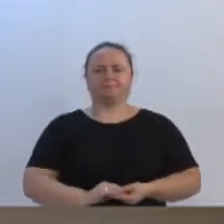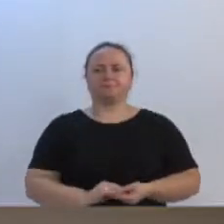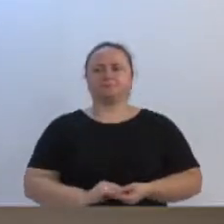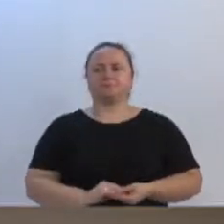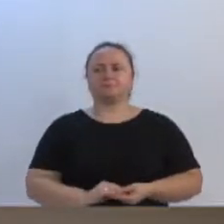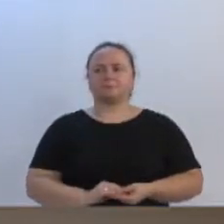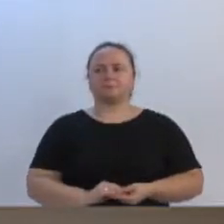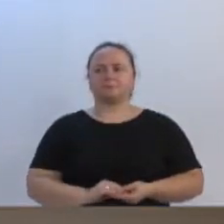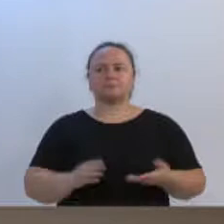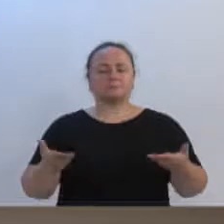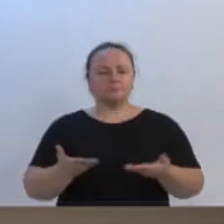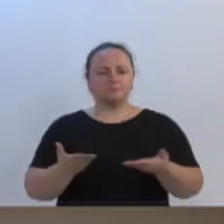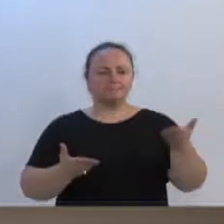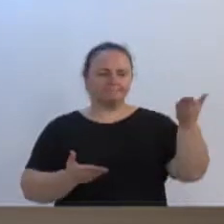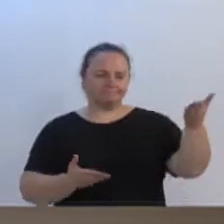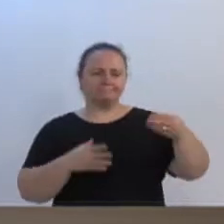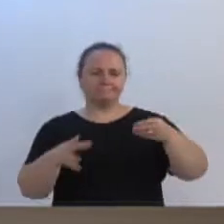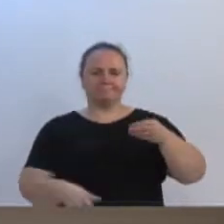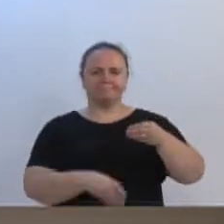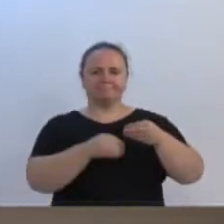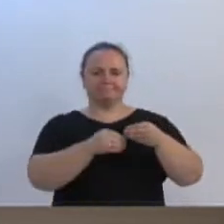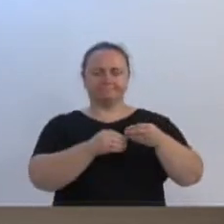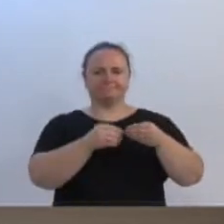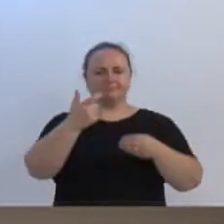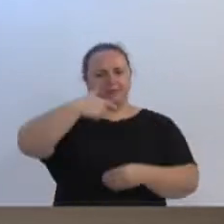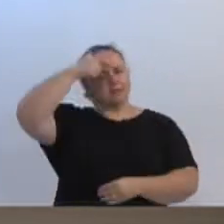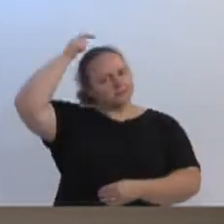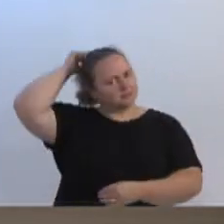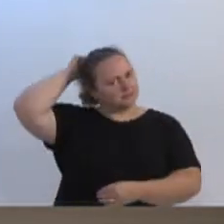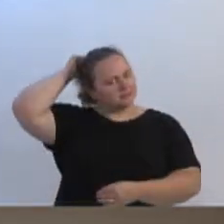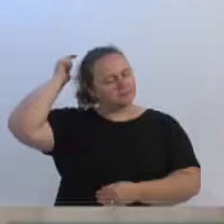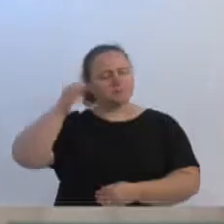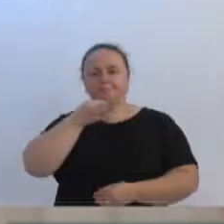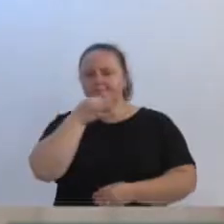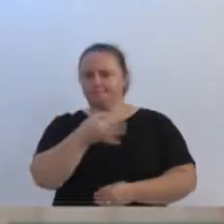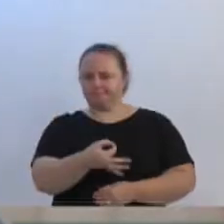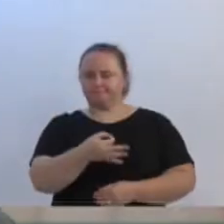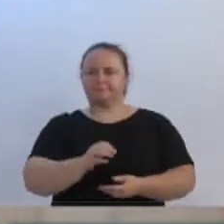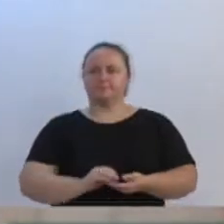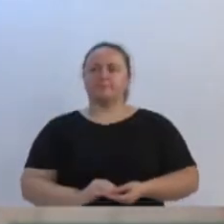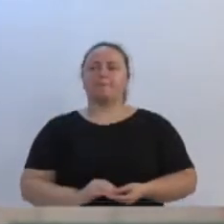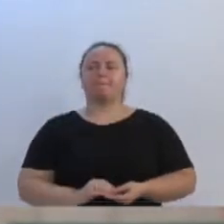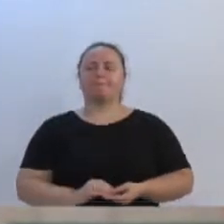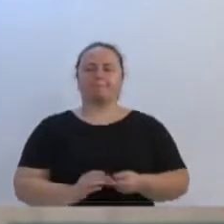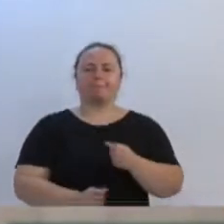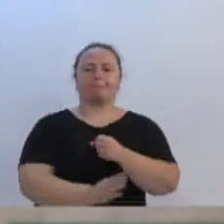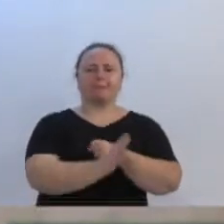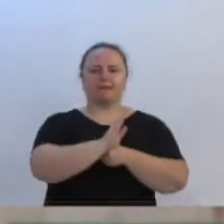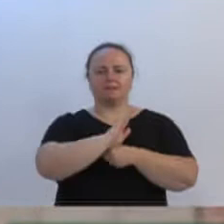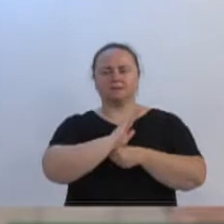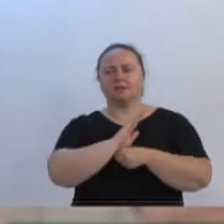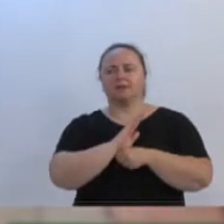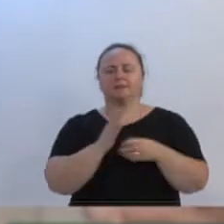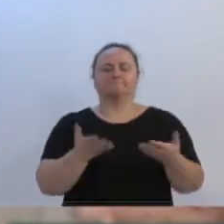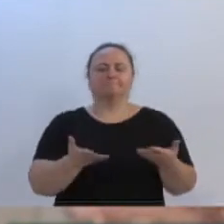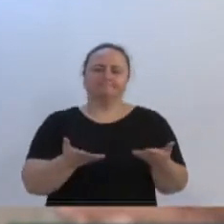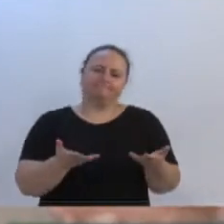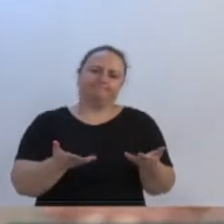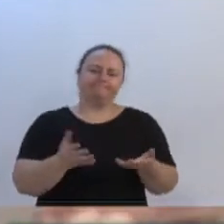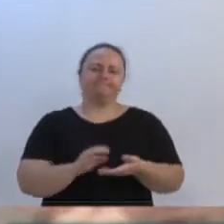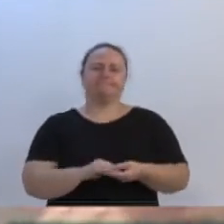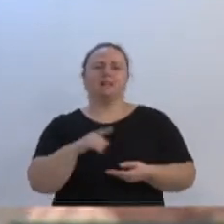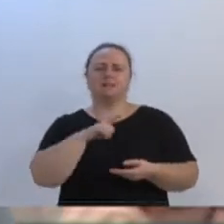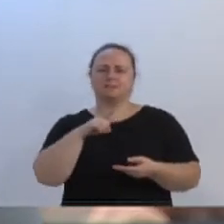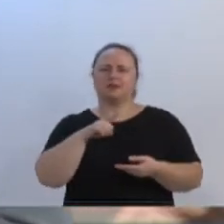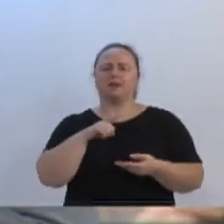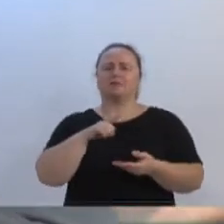Vamos ouvir, então, com autorização do orador, em aparte do vereador Adriano Pereira. Doutor Zeca, quero cumprimentá-lo. Os cortes, os